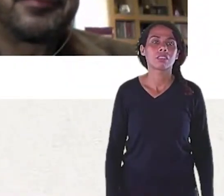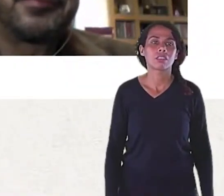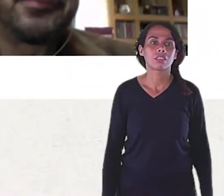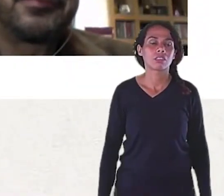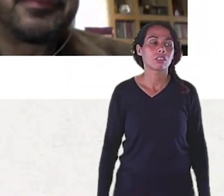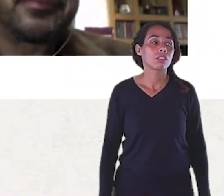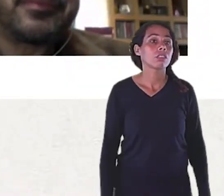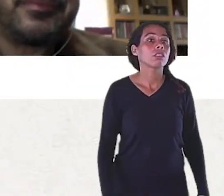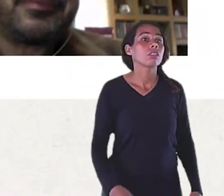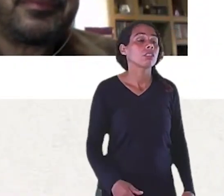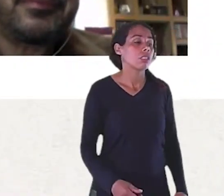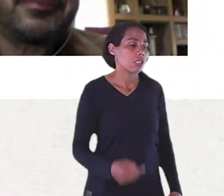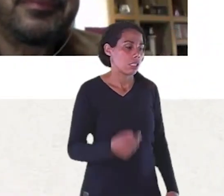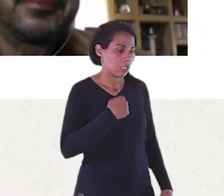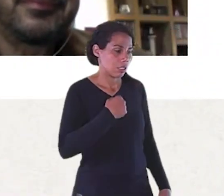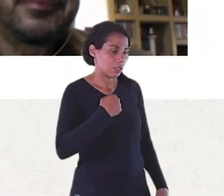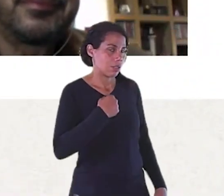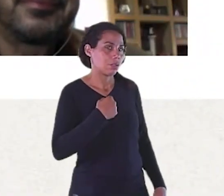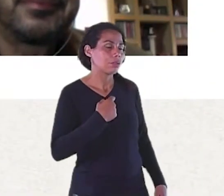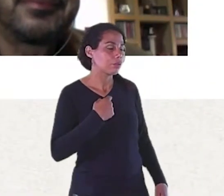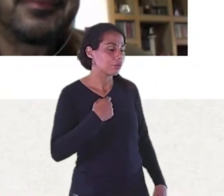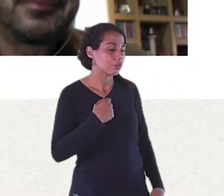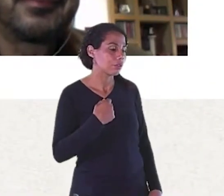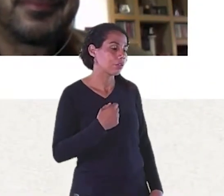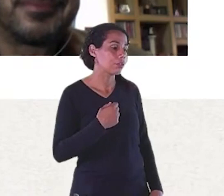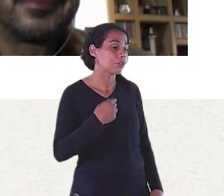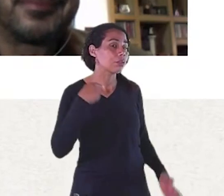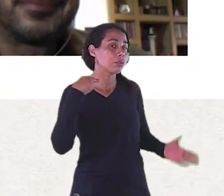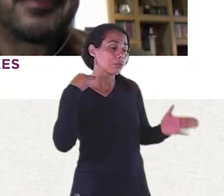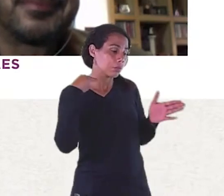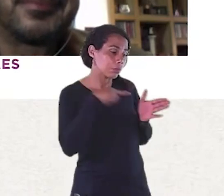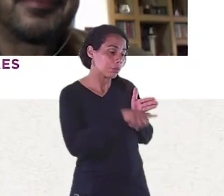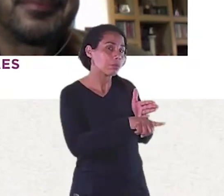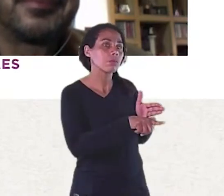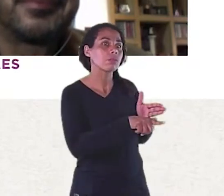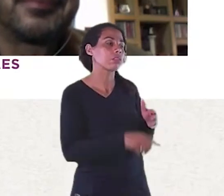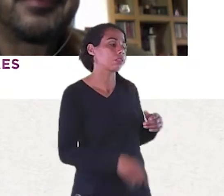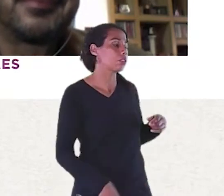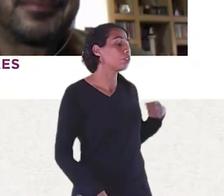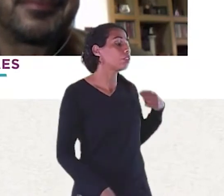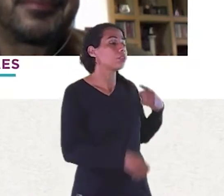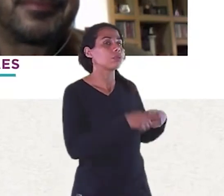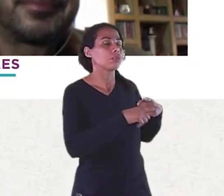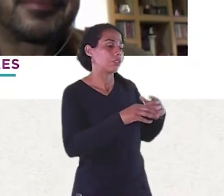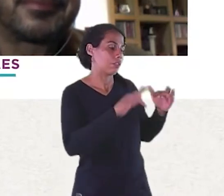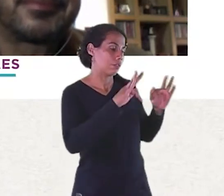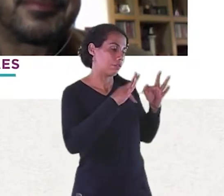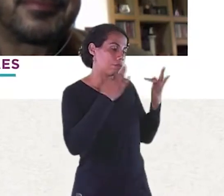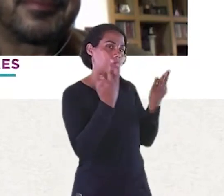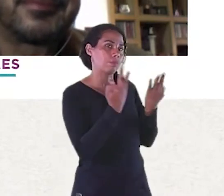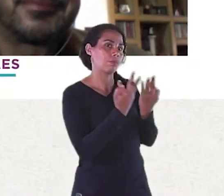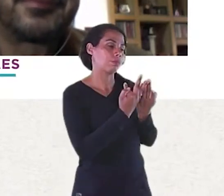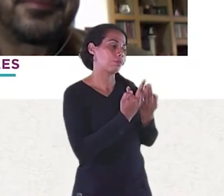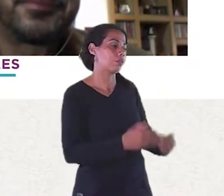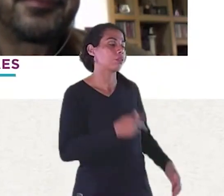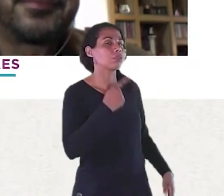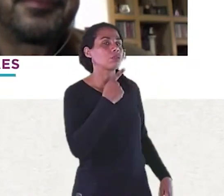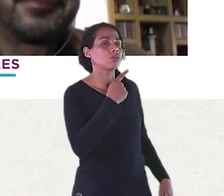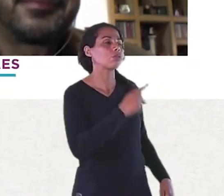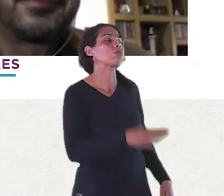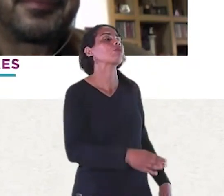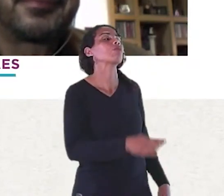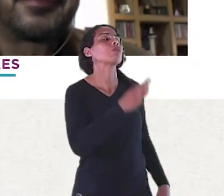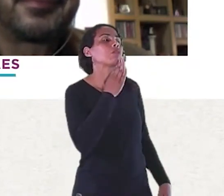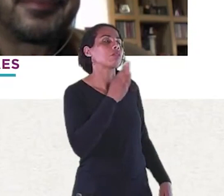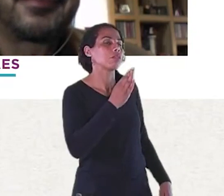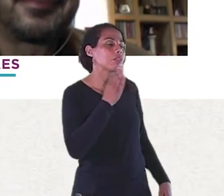pergunta Porque eu conheço Sua família E compartilho Da sua opinião Com muito carinho Com muita Fraternidade Eu tinha certeza